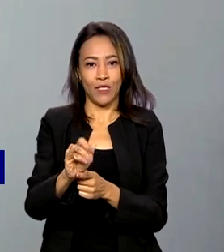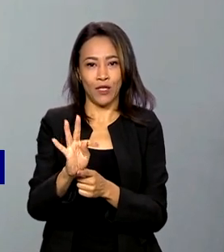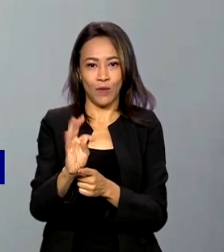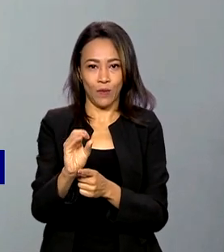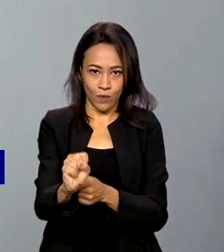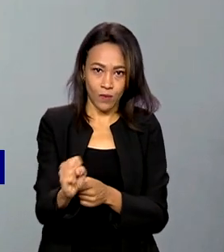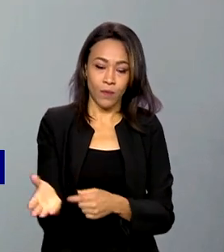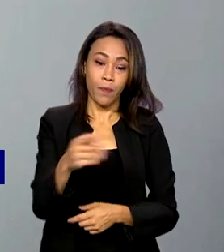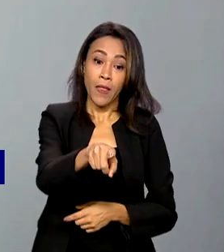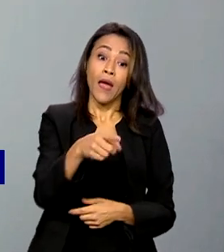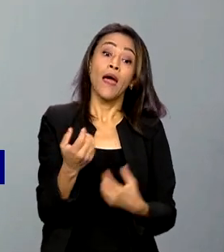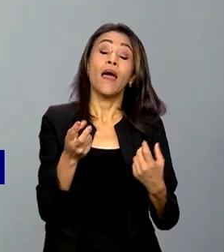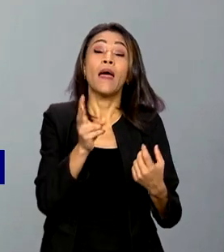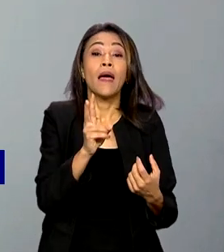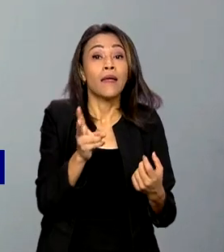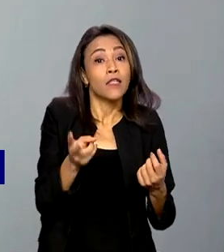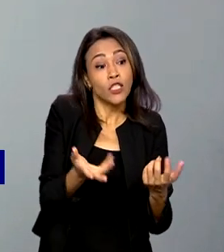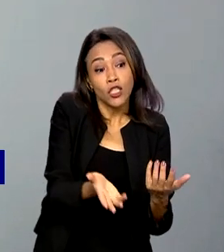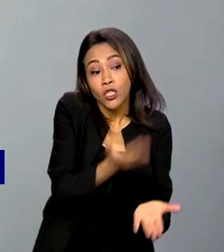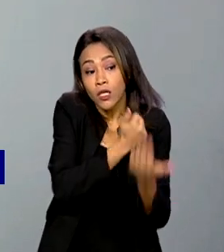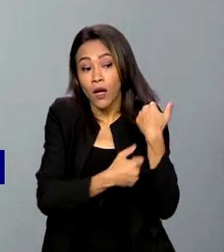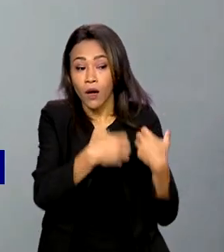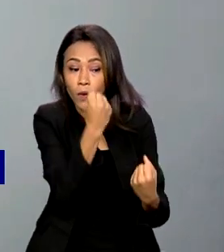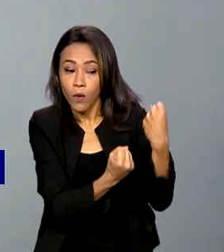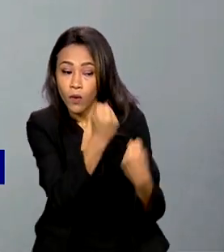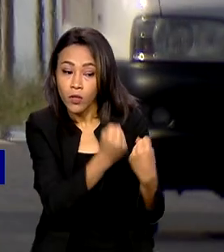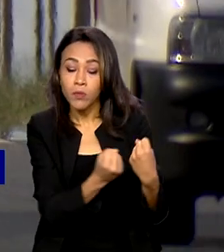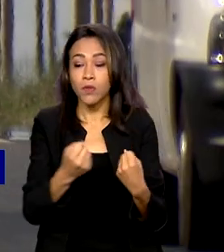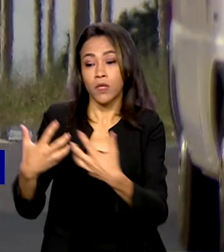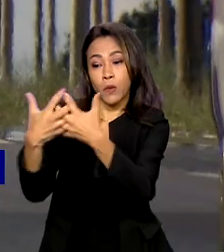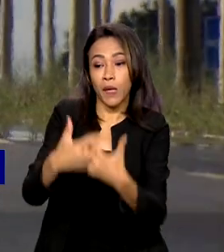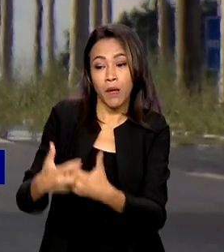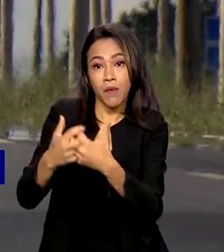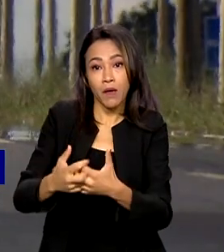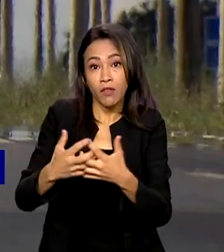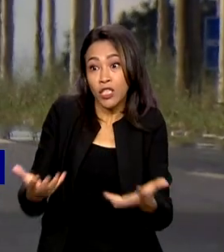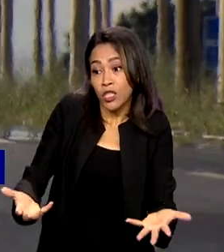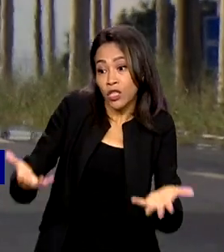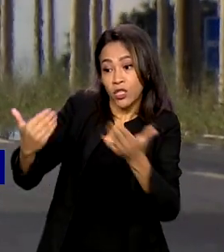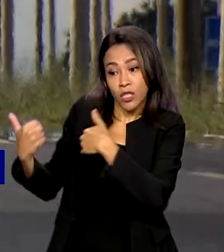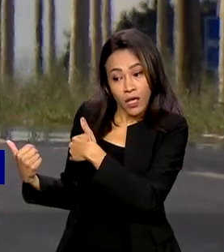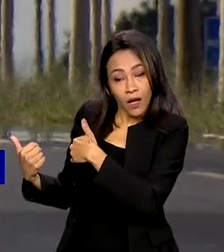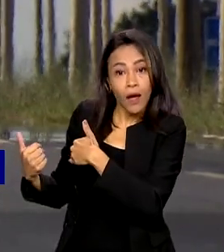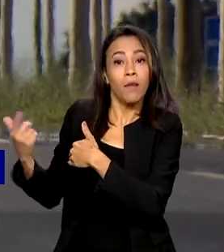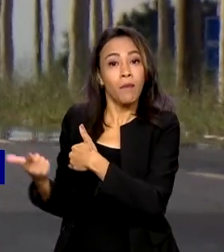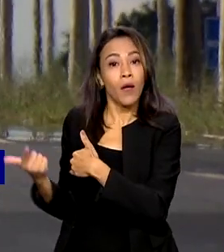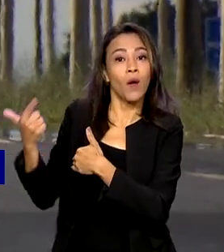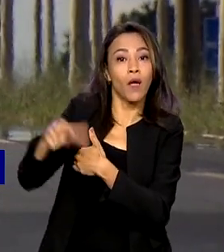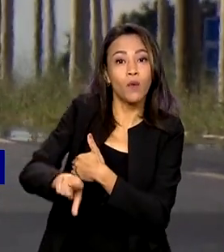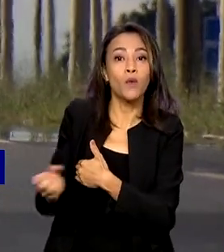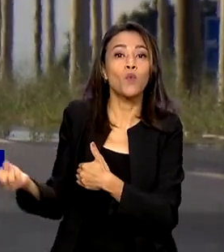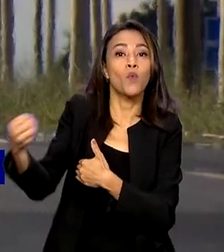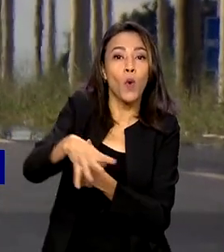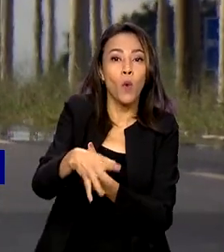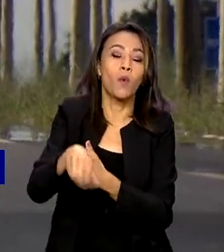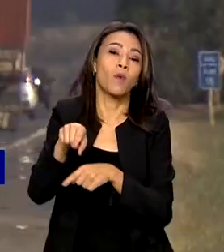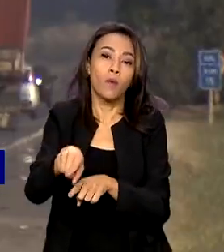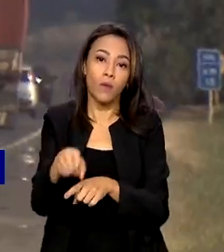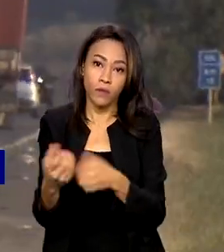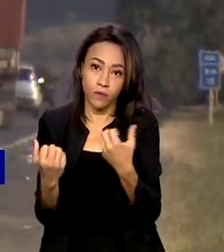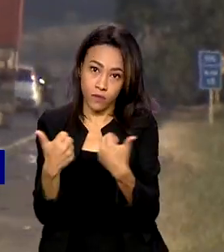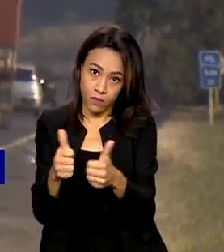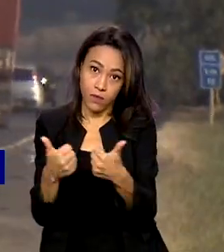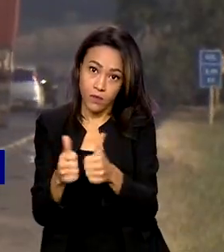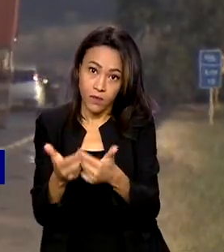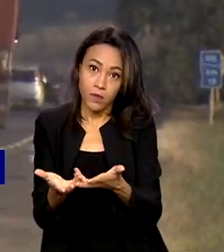caminhão ou ônibus da mesma categoria do que você vai comprar via para a recicladora. A partir disso você ganha um certificado